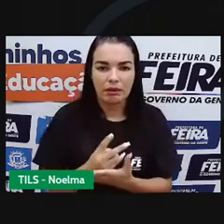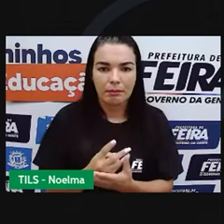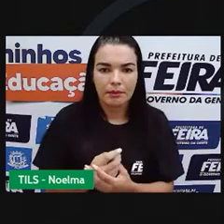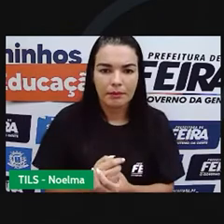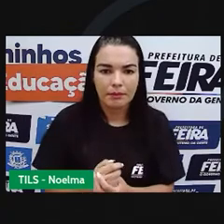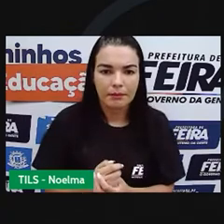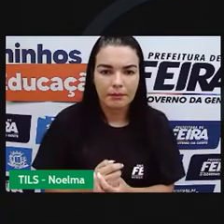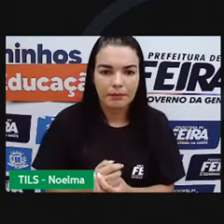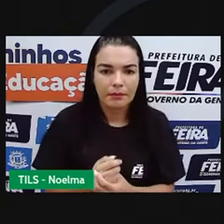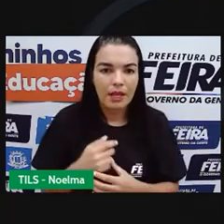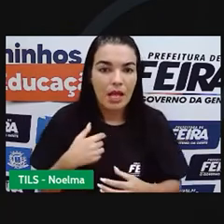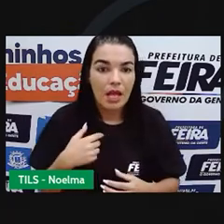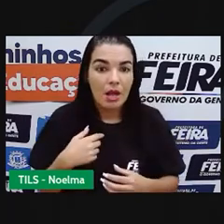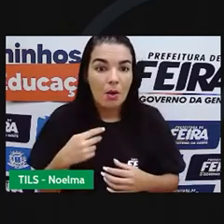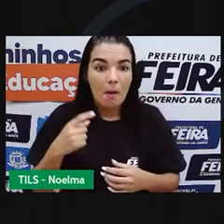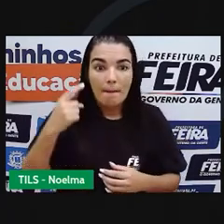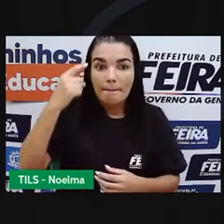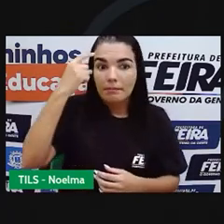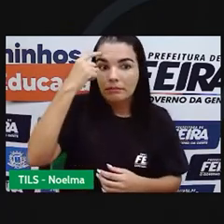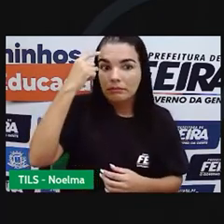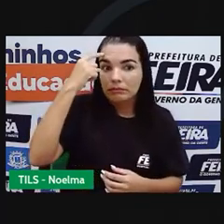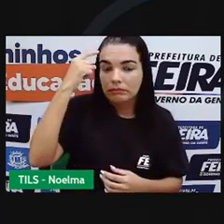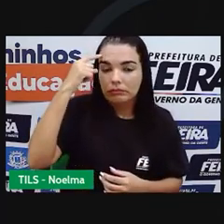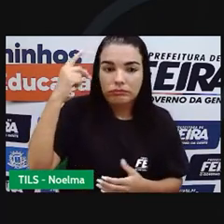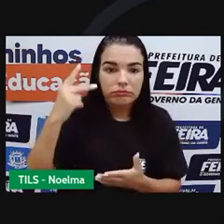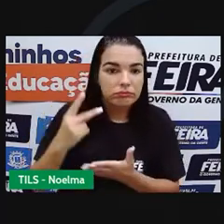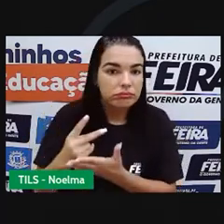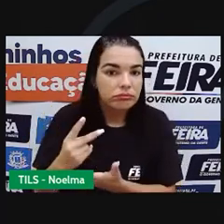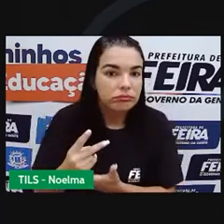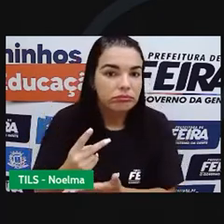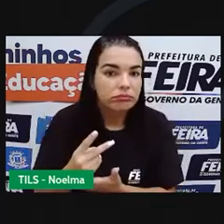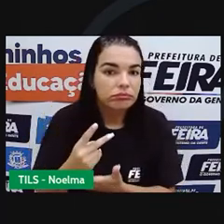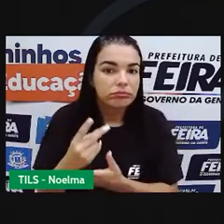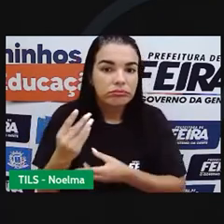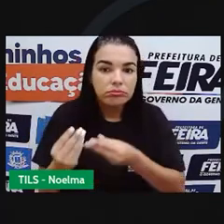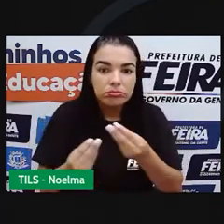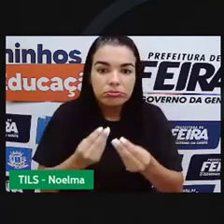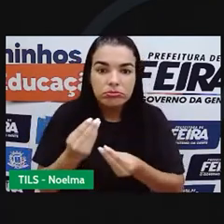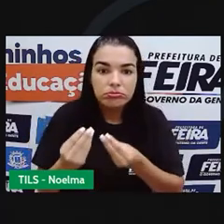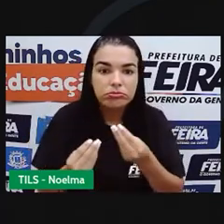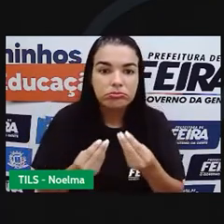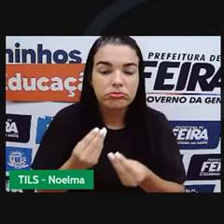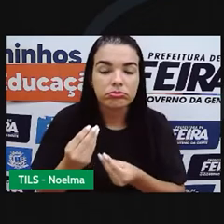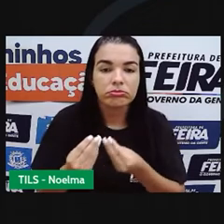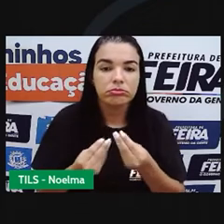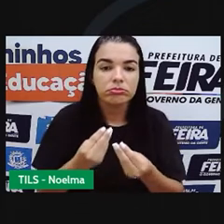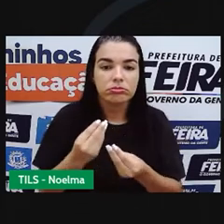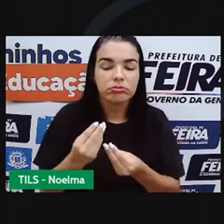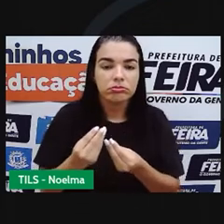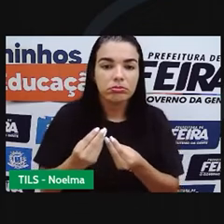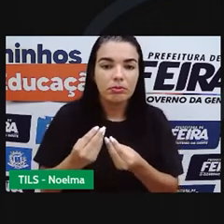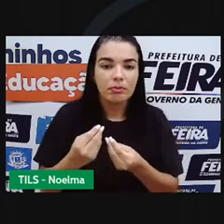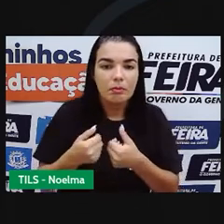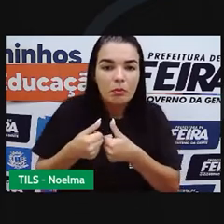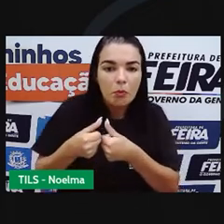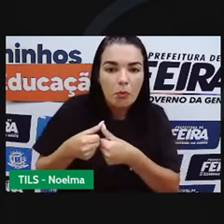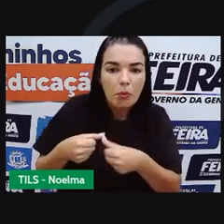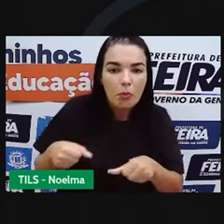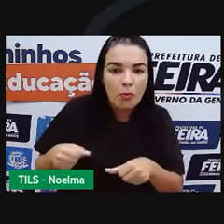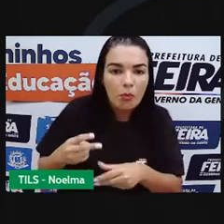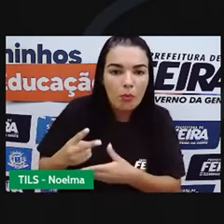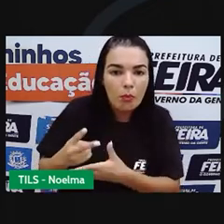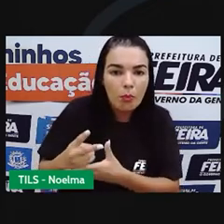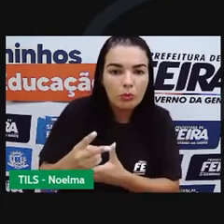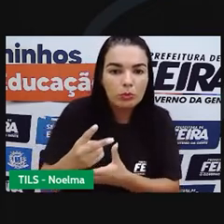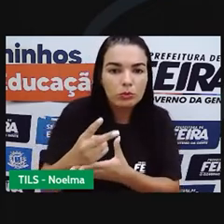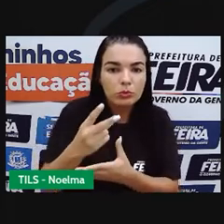Ele me dava um sono. Eu comia muito e depois eu dormia demais. Eu acho que era para poder... Só que nesse dia eu dormi demais,